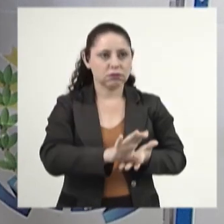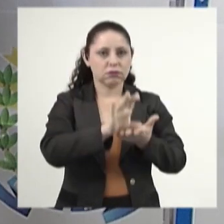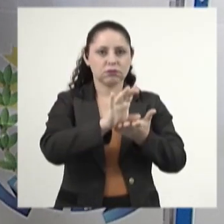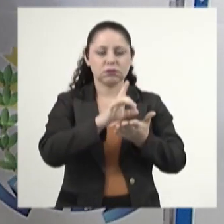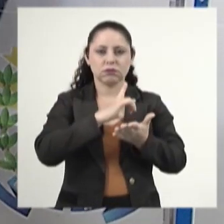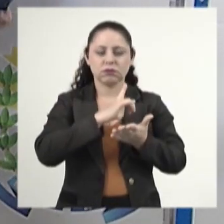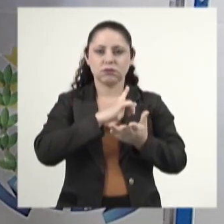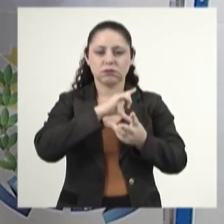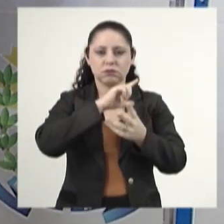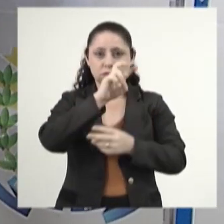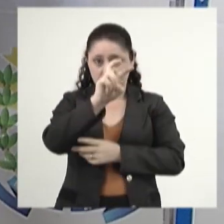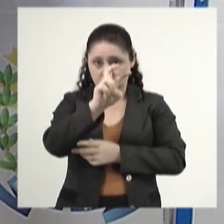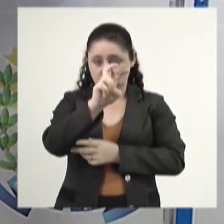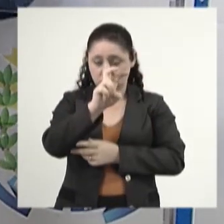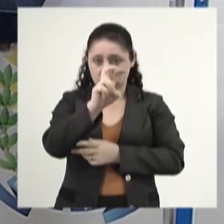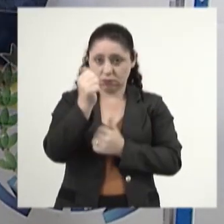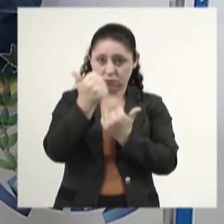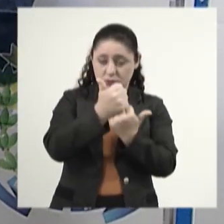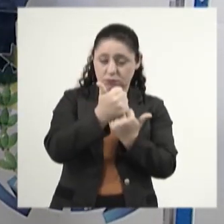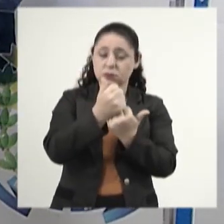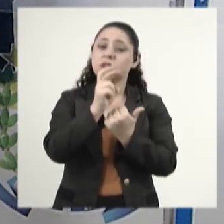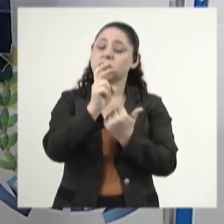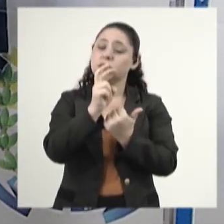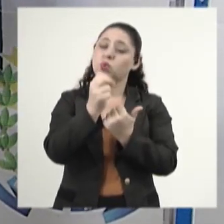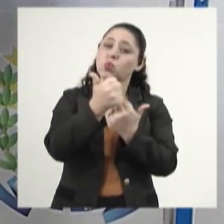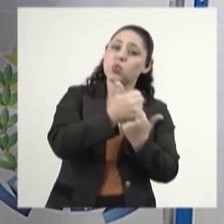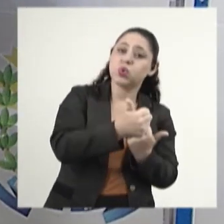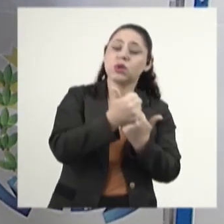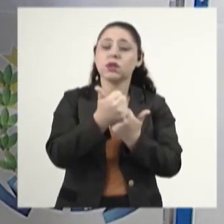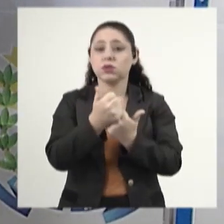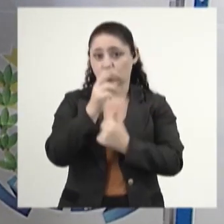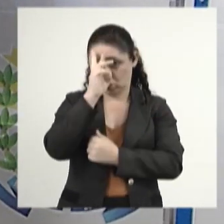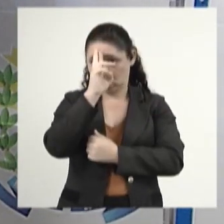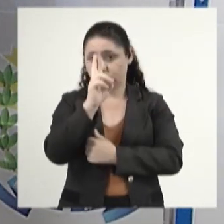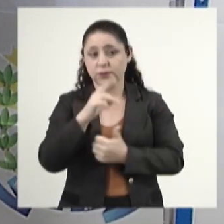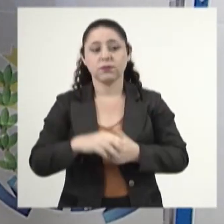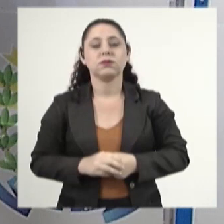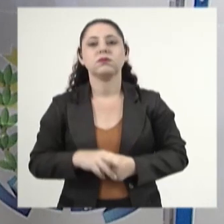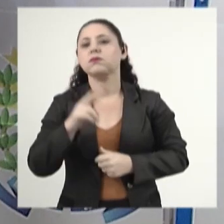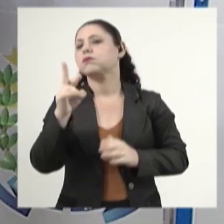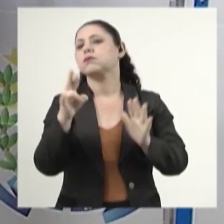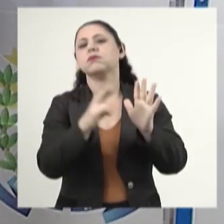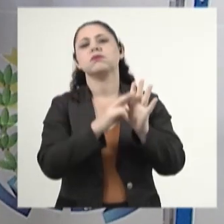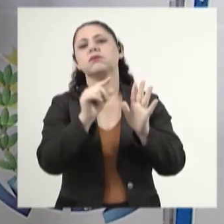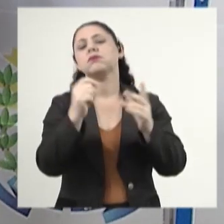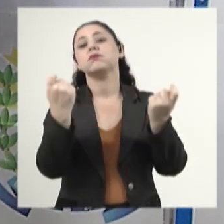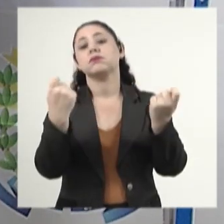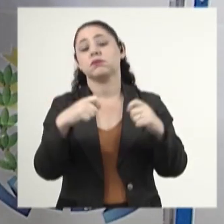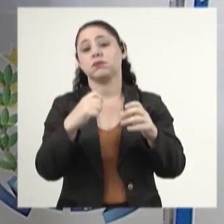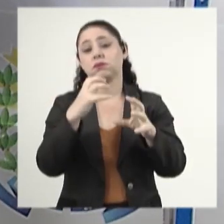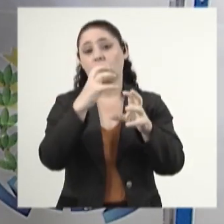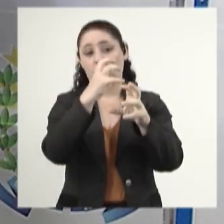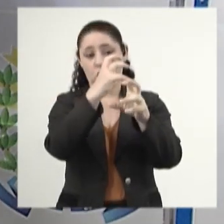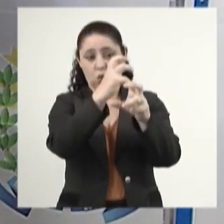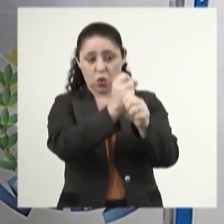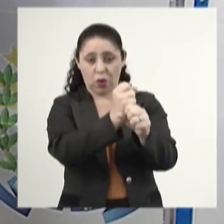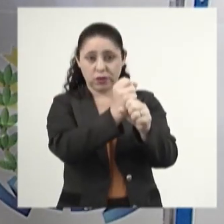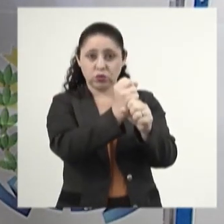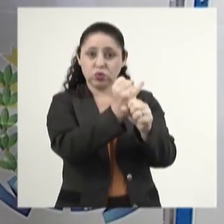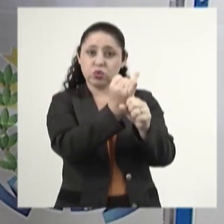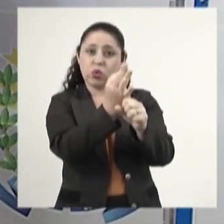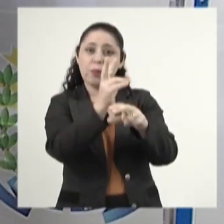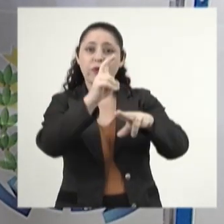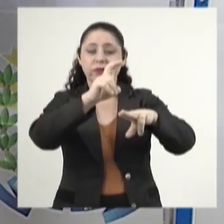interno, ela possui cinco titulares e cinco suplentes. O que diz o nosso regimento interno? Que a gente deve pegar a quantidade de